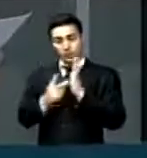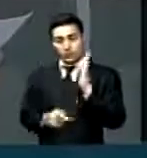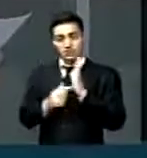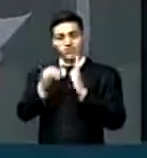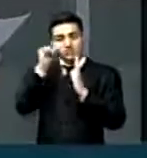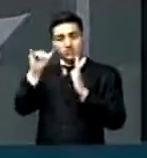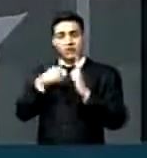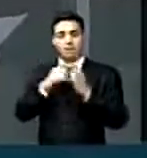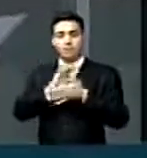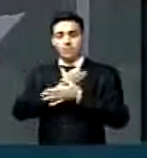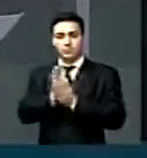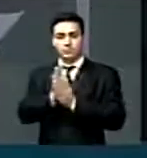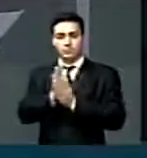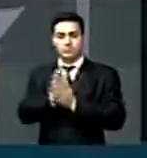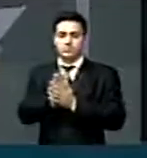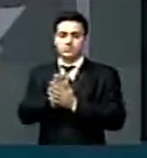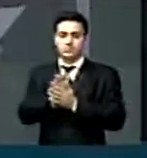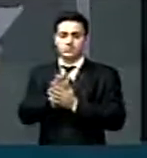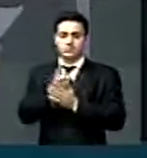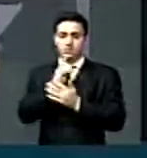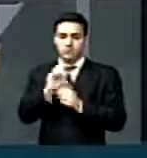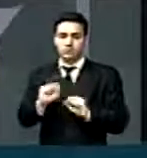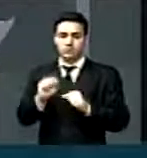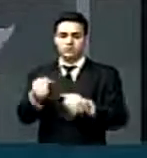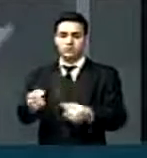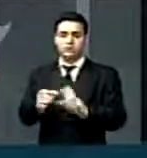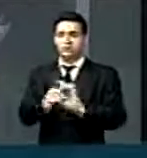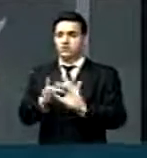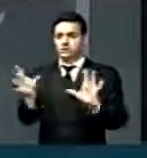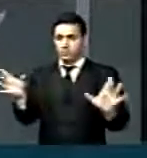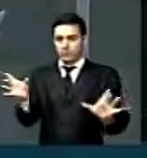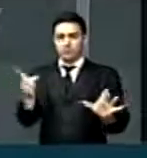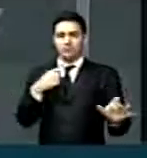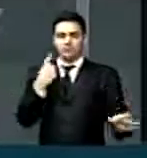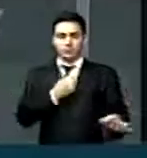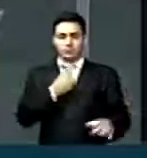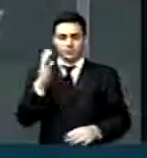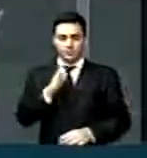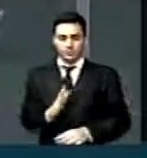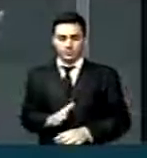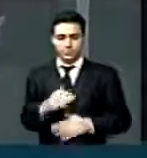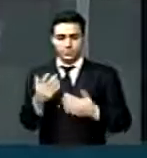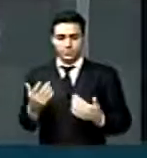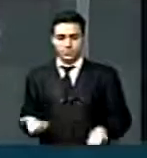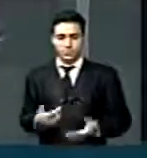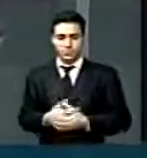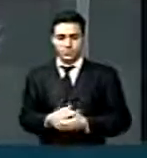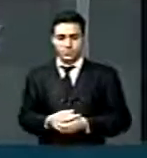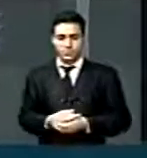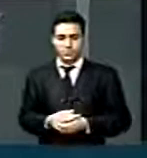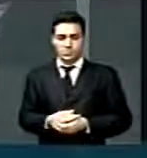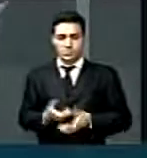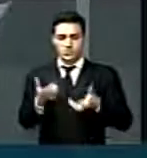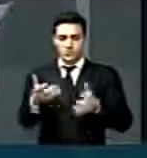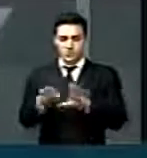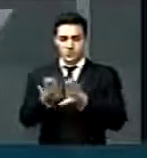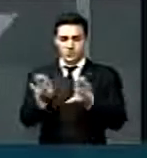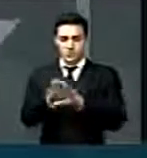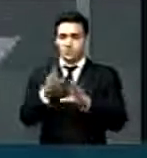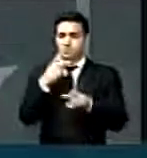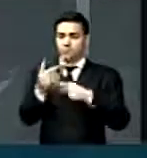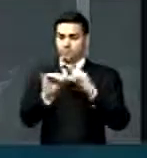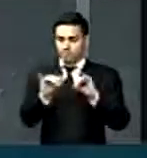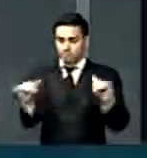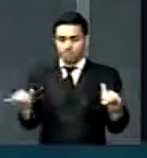o preconceito e em defesa da liberdade no nosso país. Então, queríamos também fazer esse